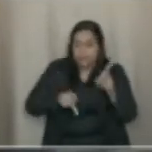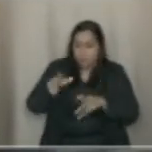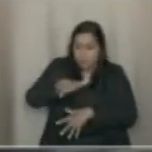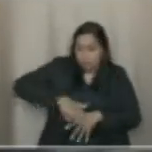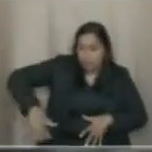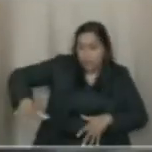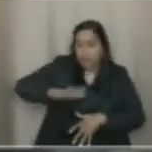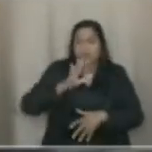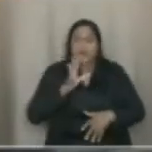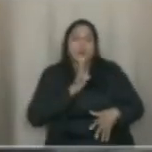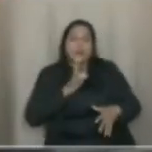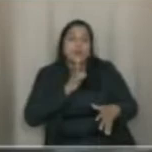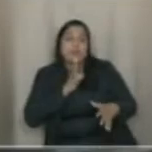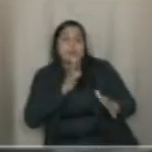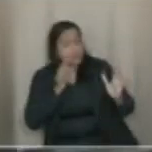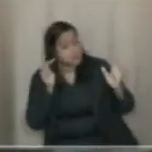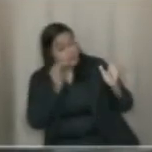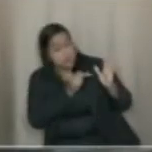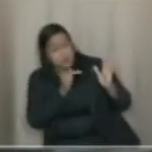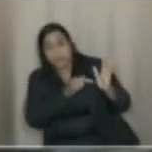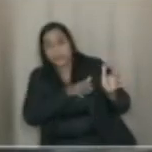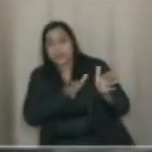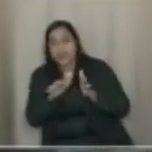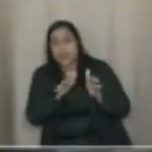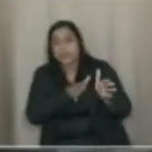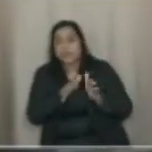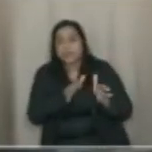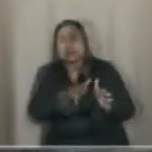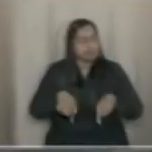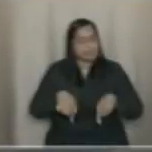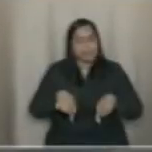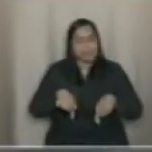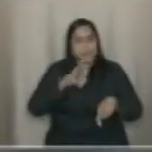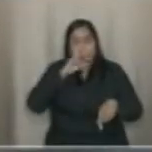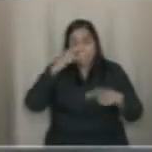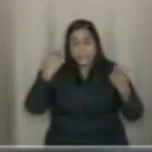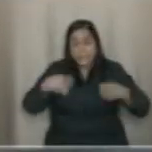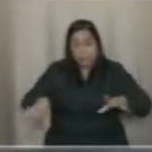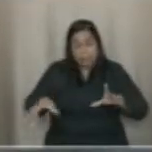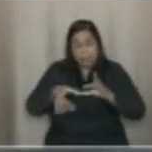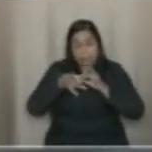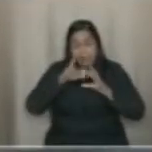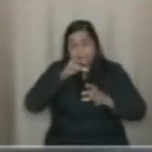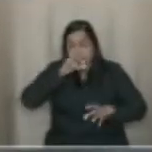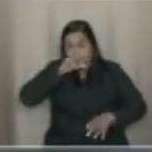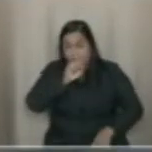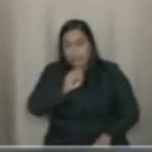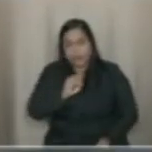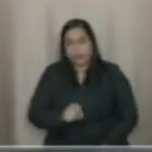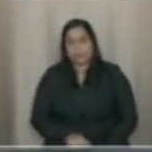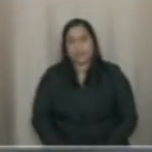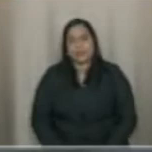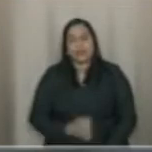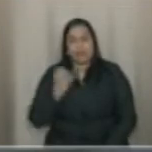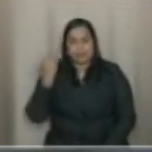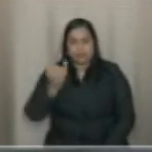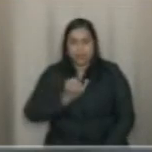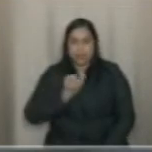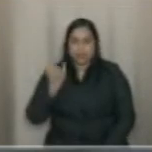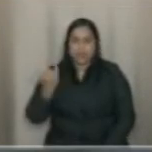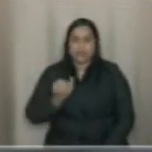conheça e que possa ser acessado nos momentos de emergência. É importante que essa comissão possa